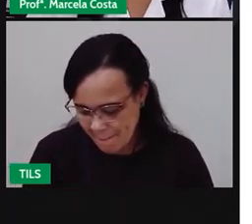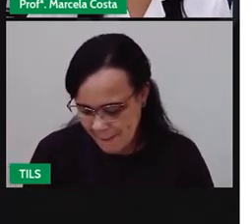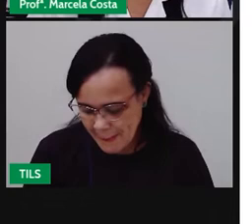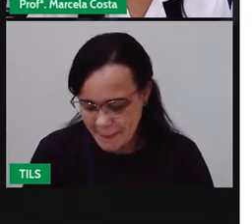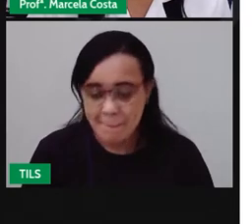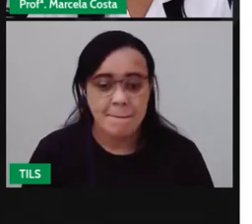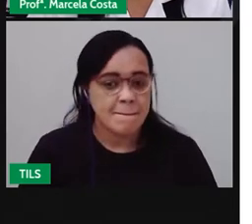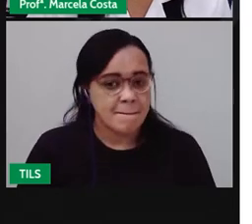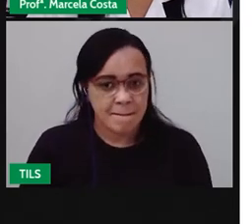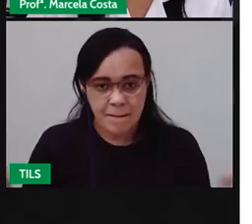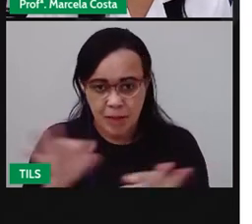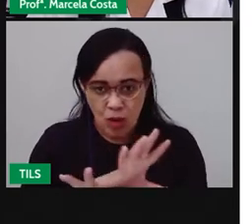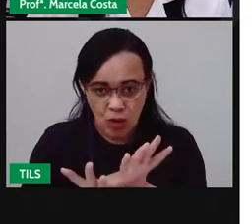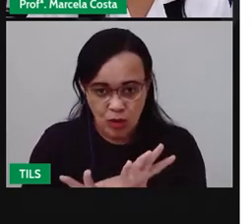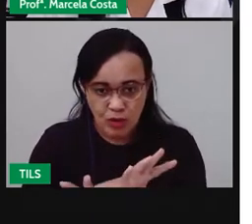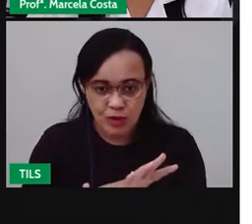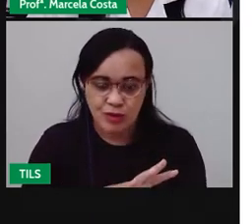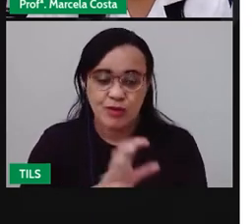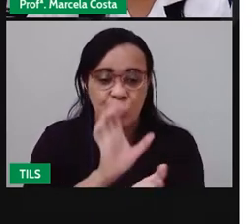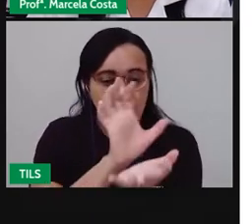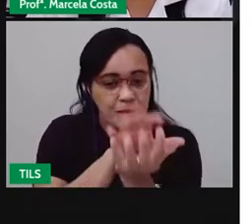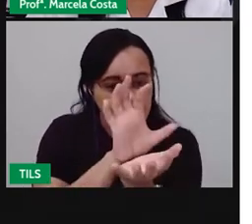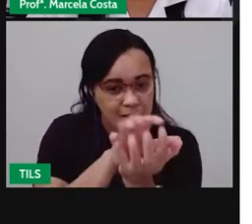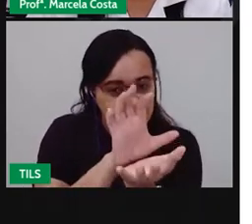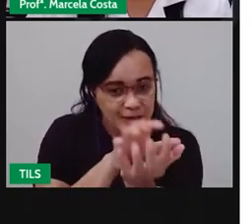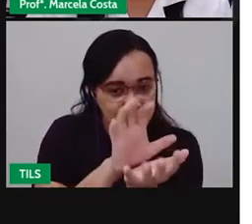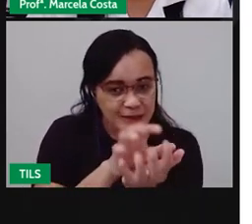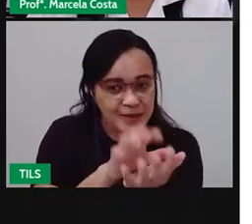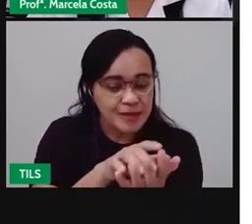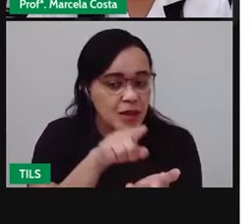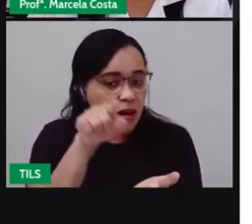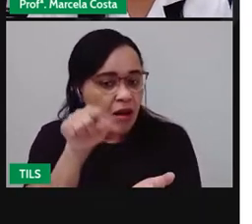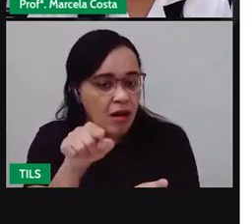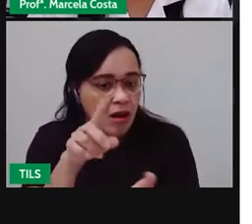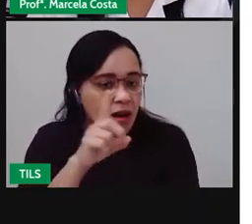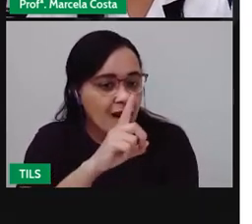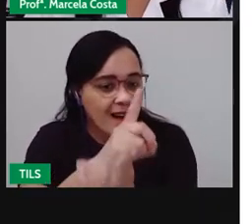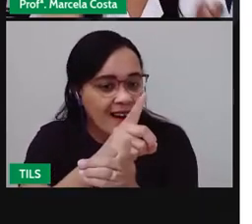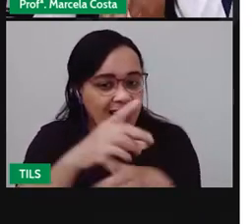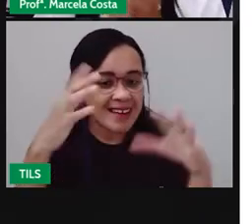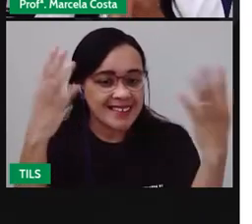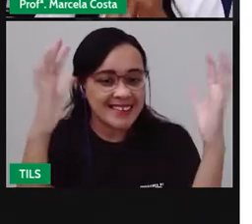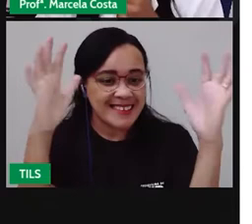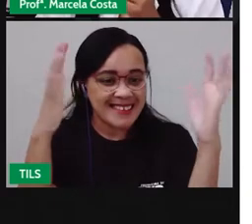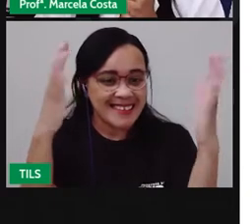Pronto. Pernambuco está aqui. A outra peça está aqui. Ah!